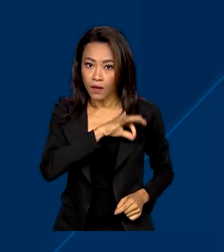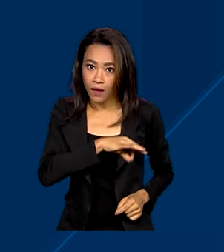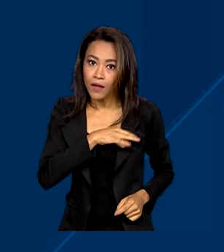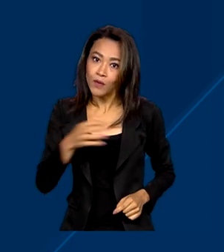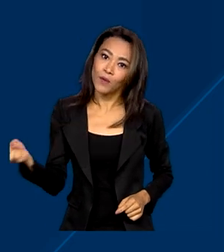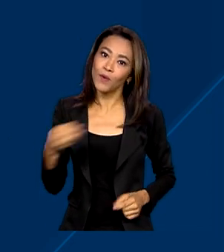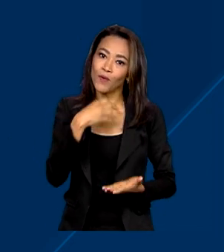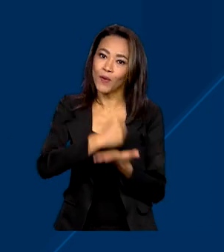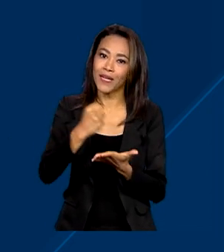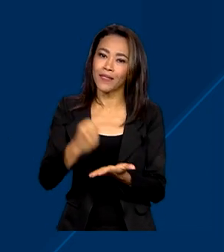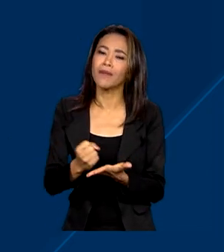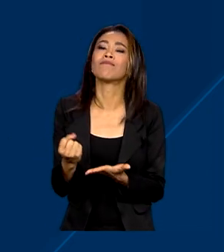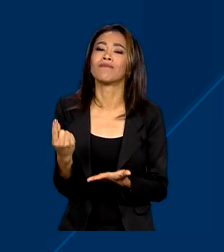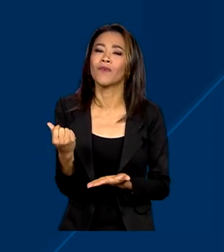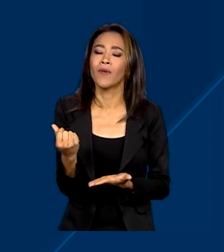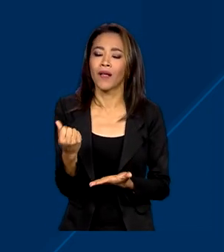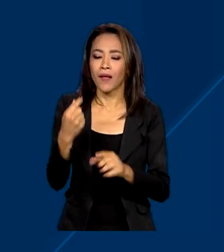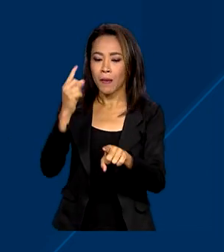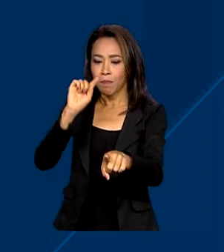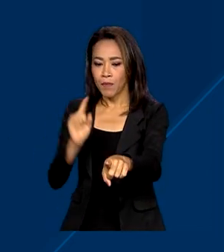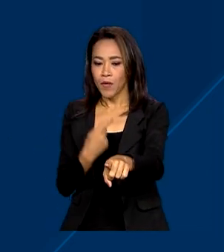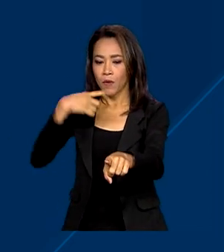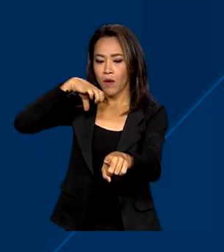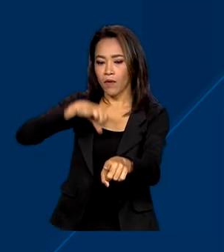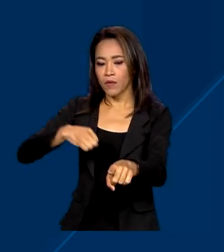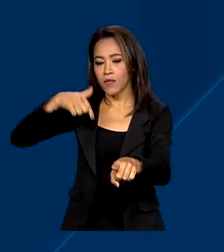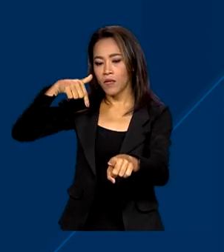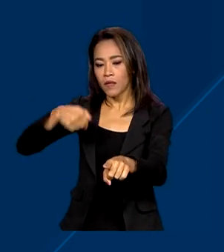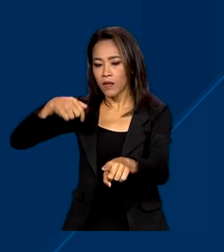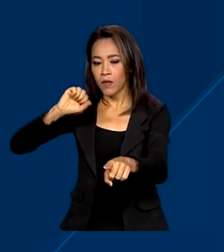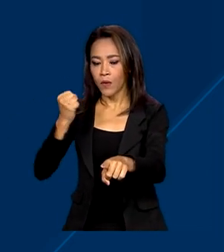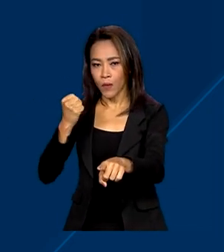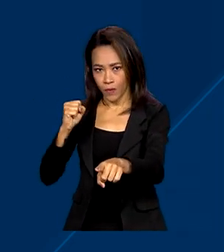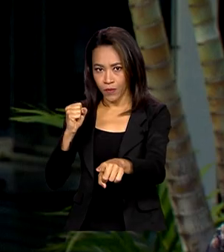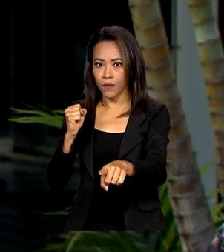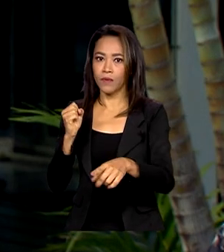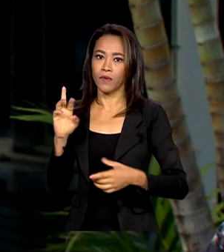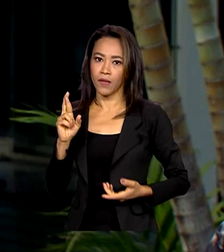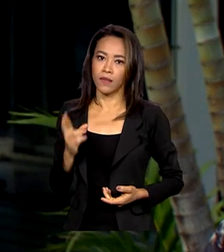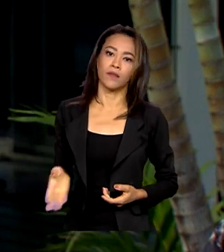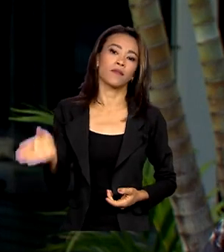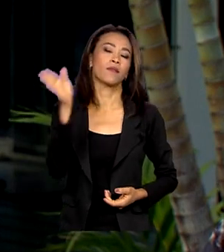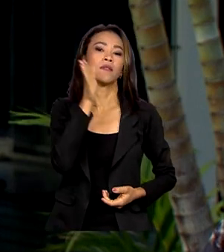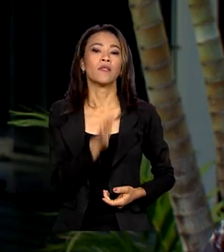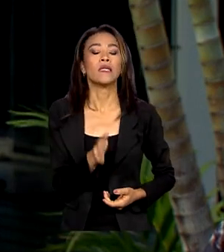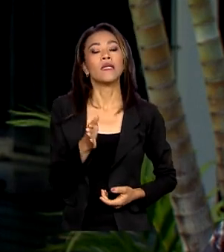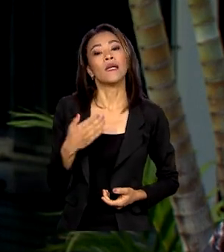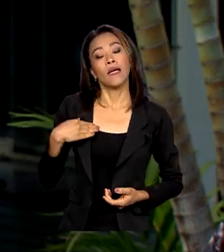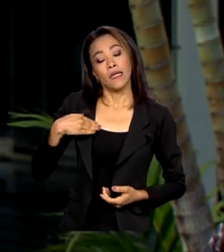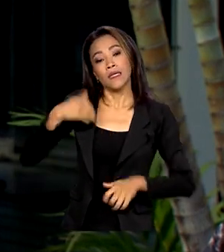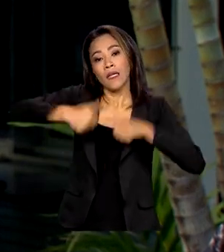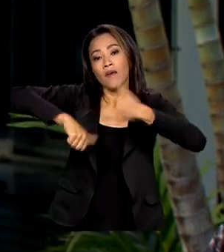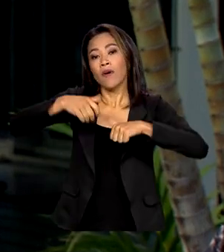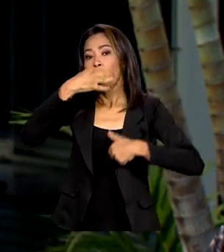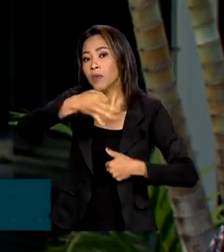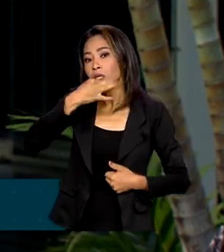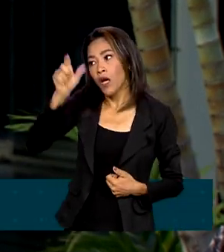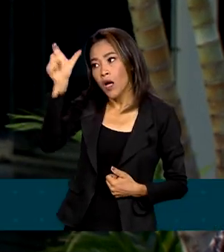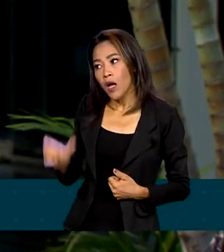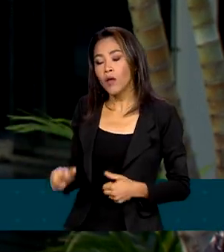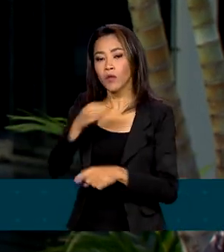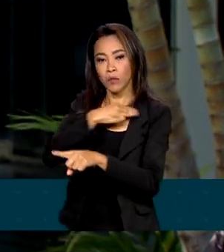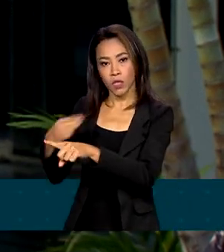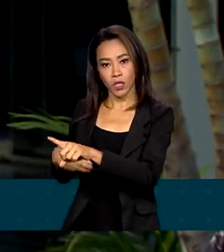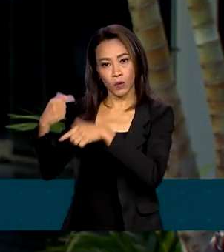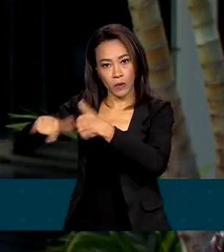contratado é de R$.978. Na avaliação do ministro do Trabalho, o país deve